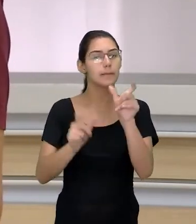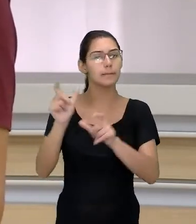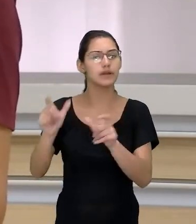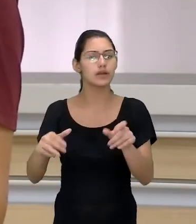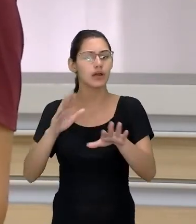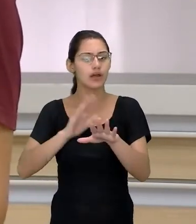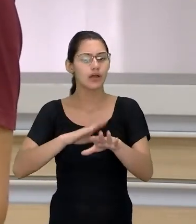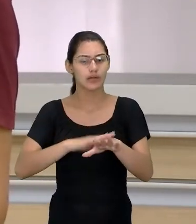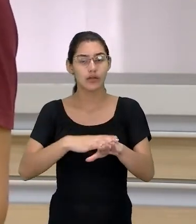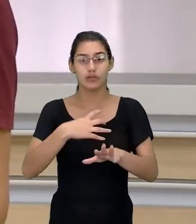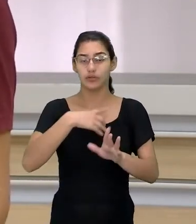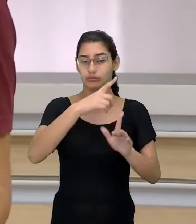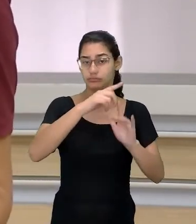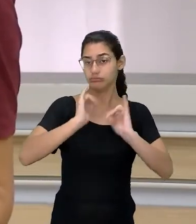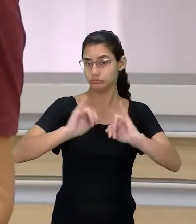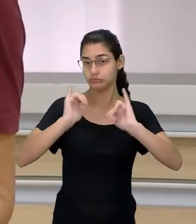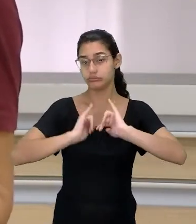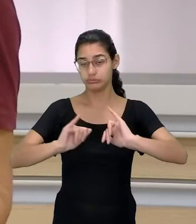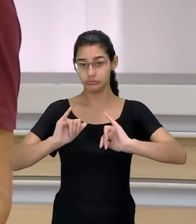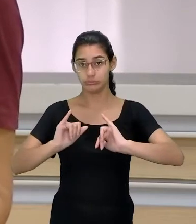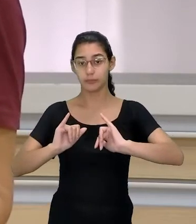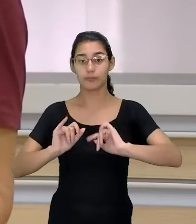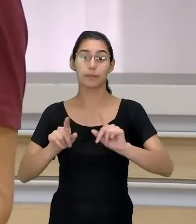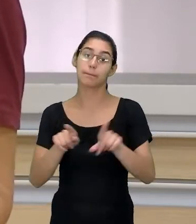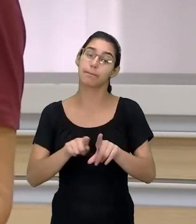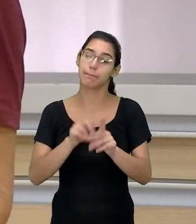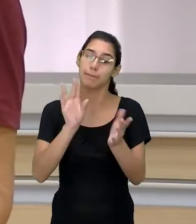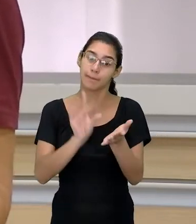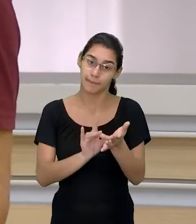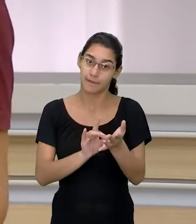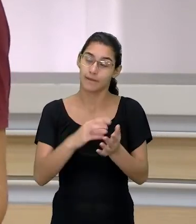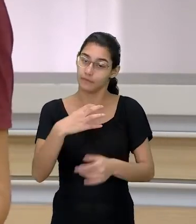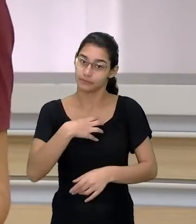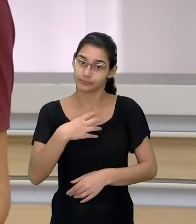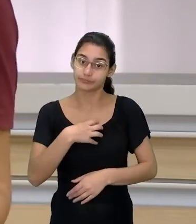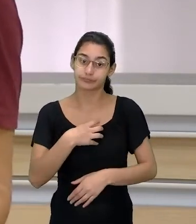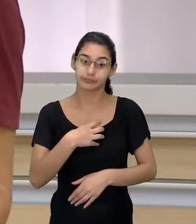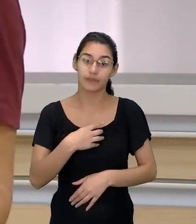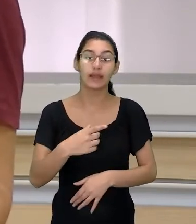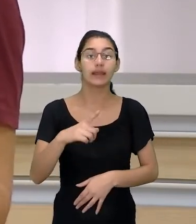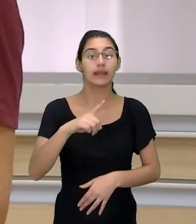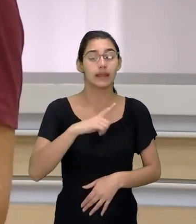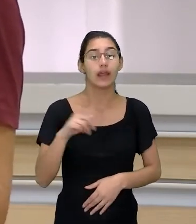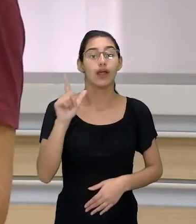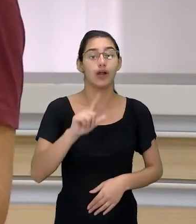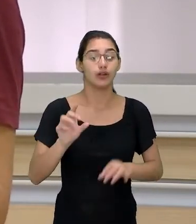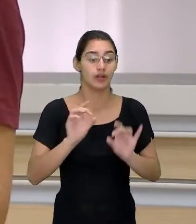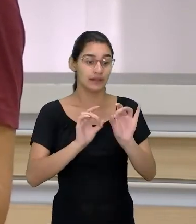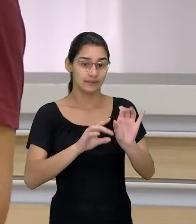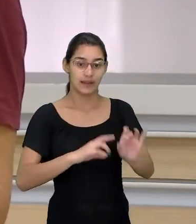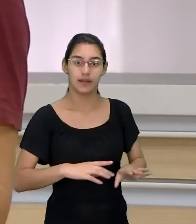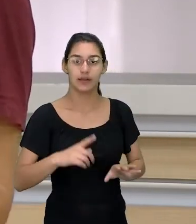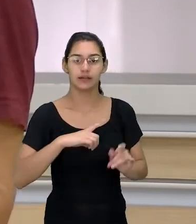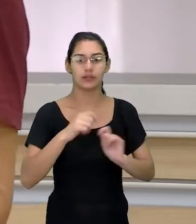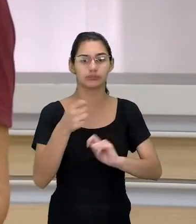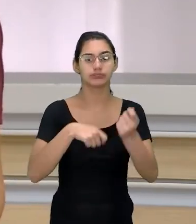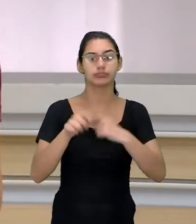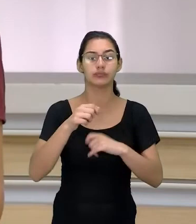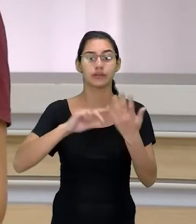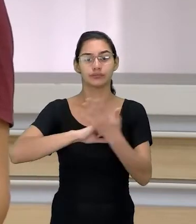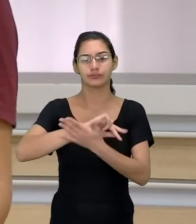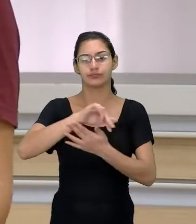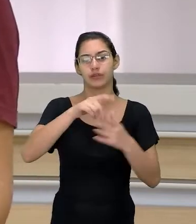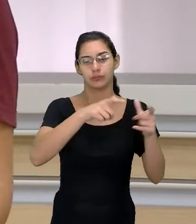reagem a certas notícias. E justamente é por isso que existem, obviamente, técnicas de manipulação em